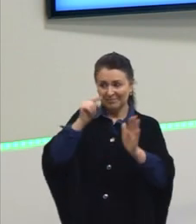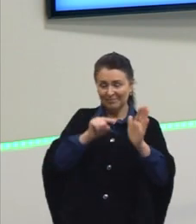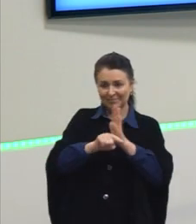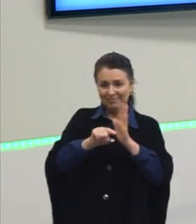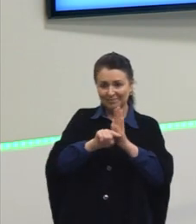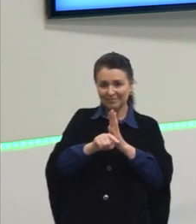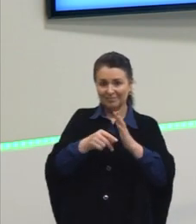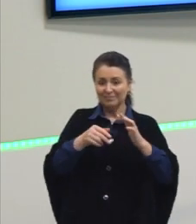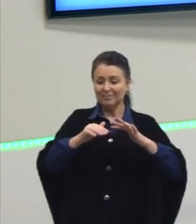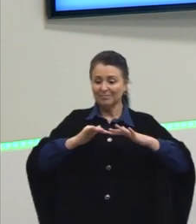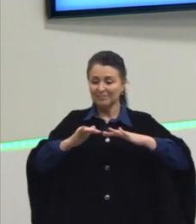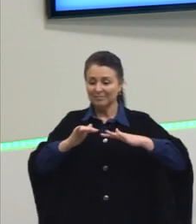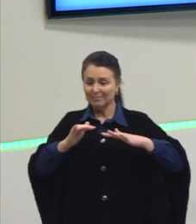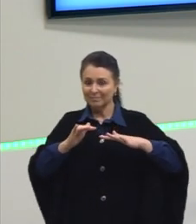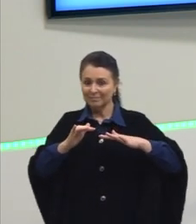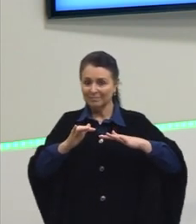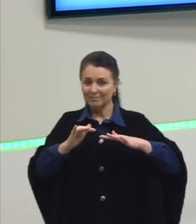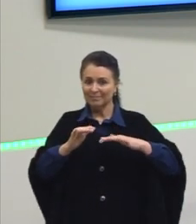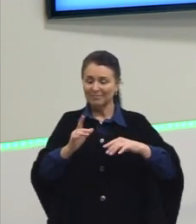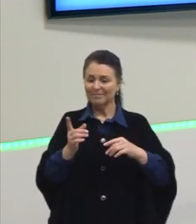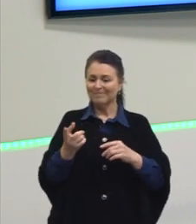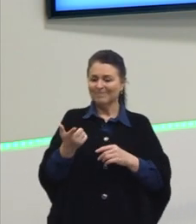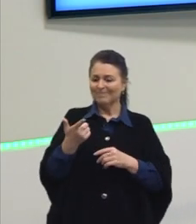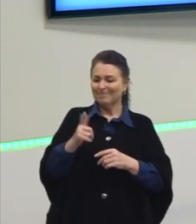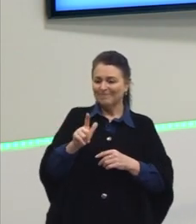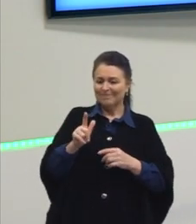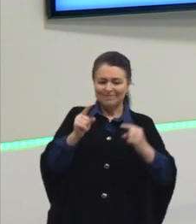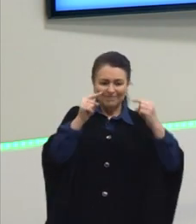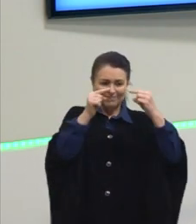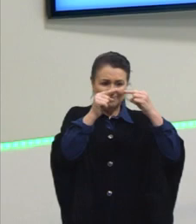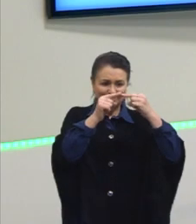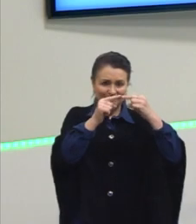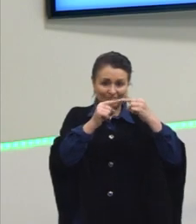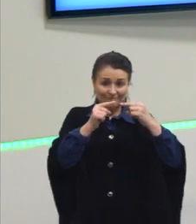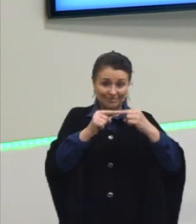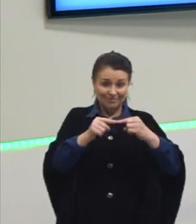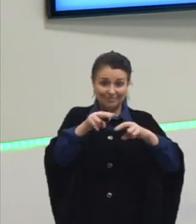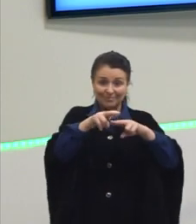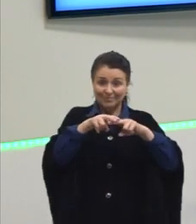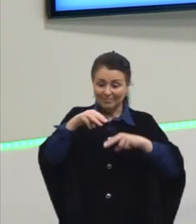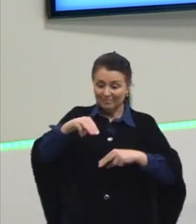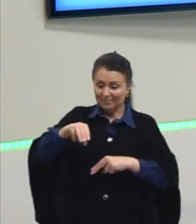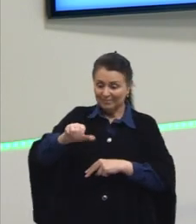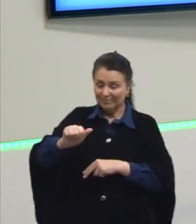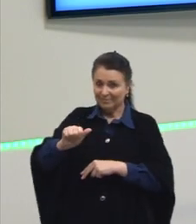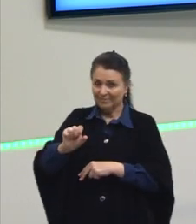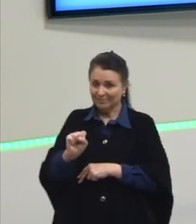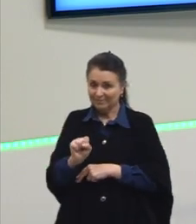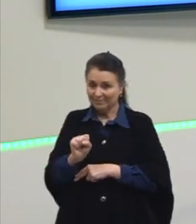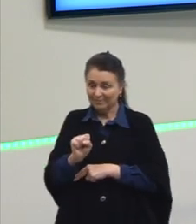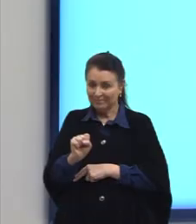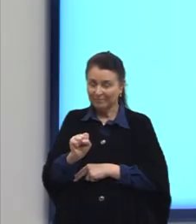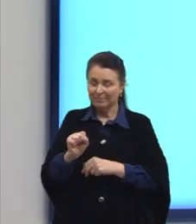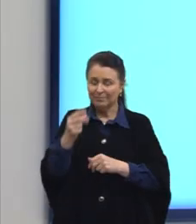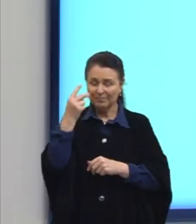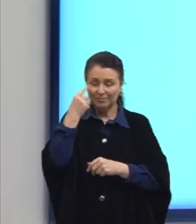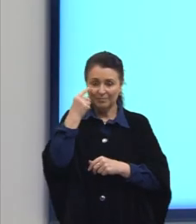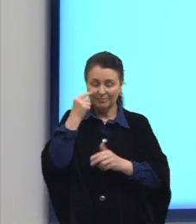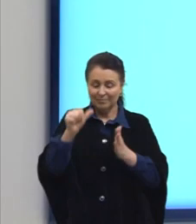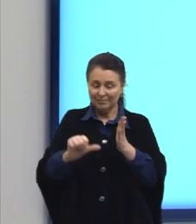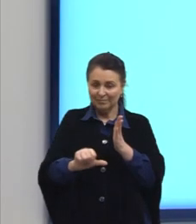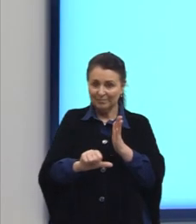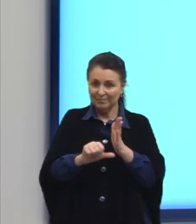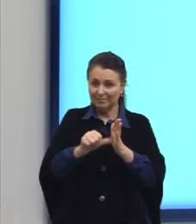São ações inconciliáveis que o mas vai trazer ali? Vamos olhar a primeira, né?